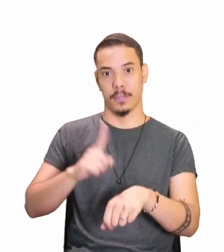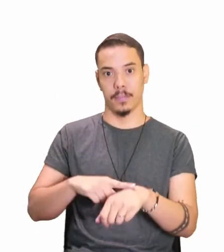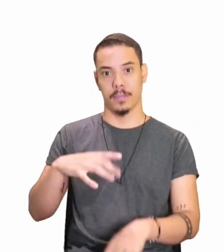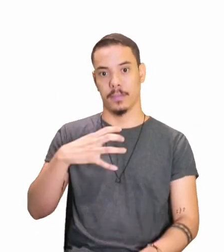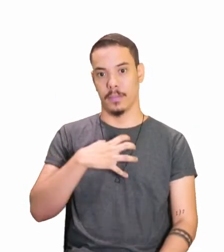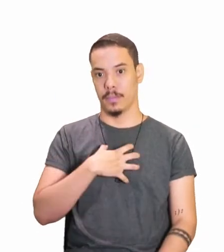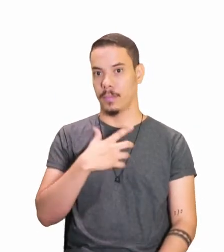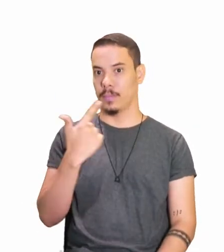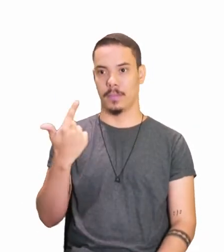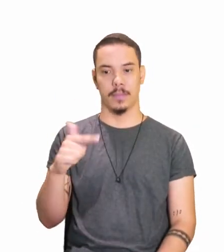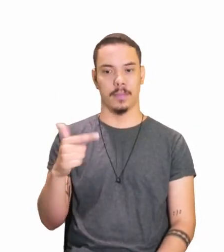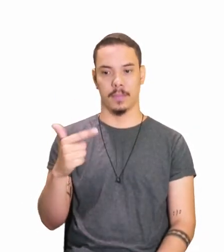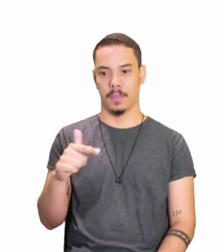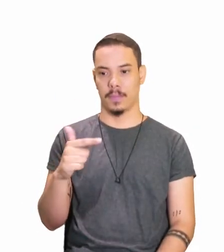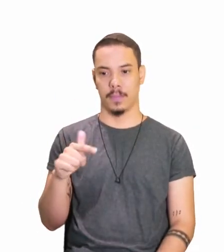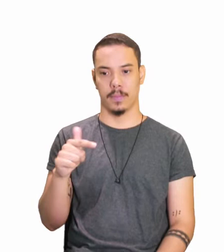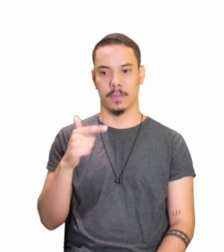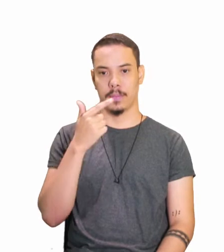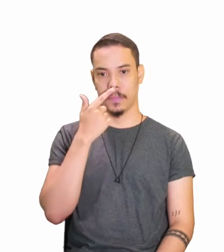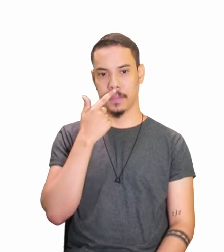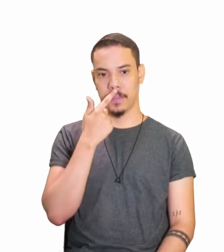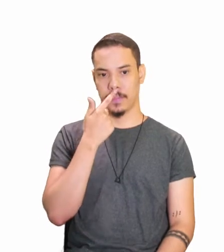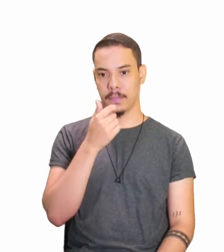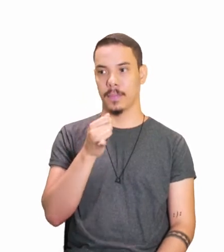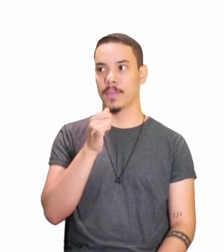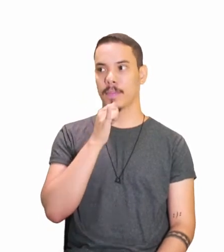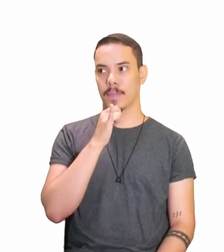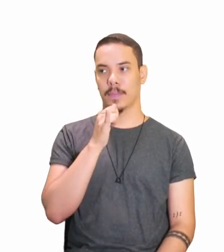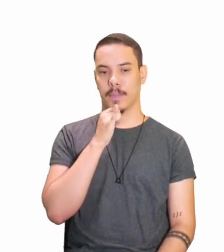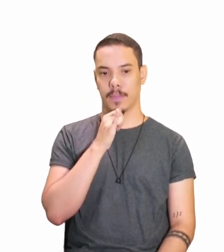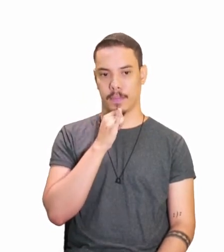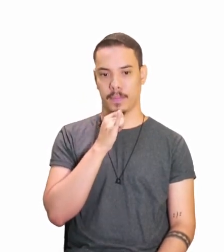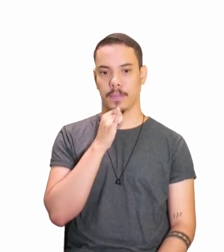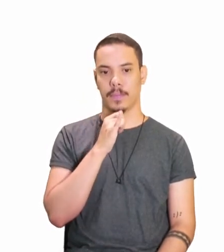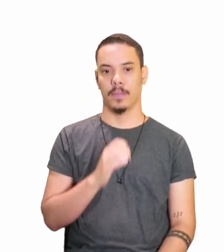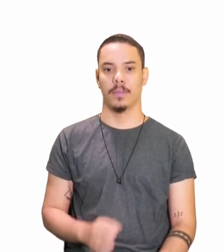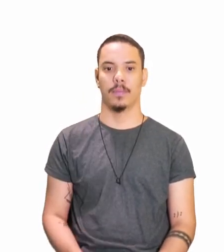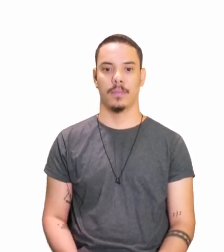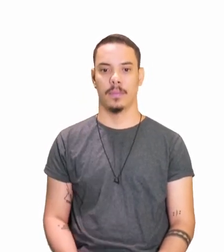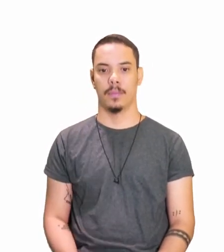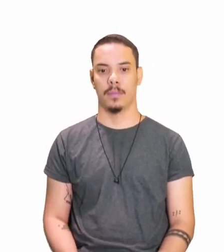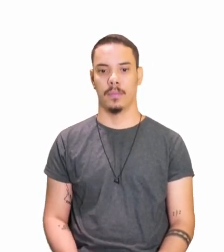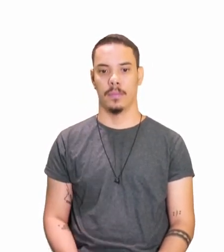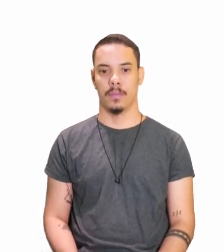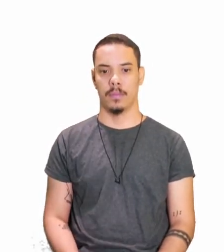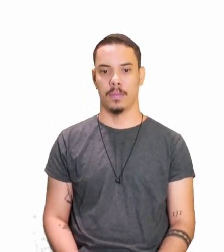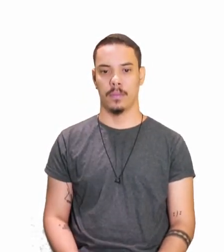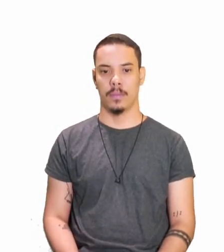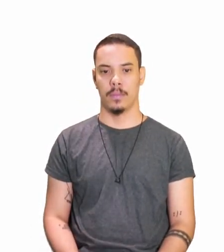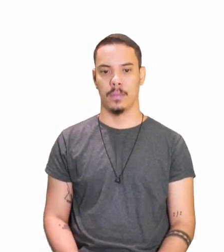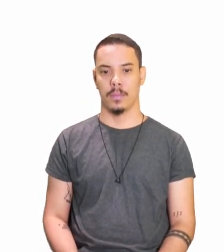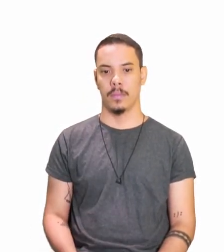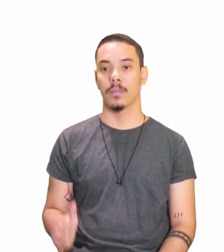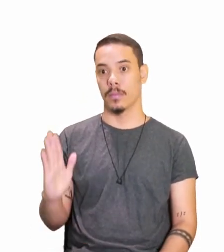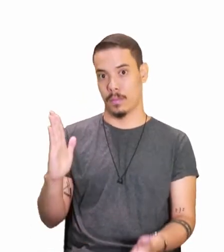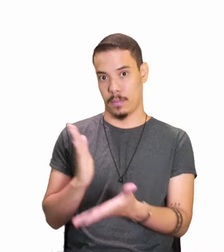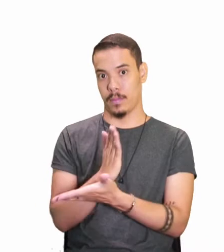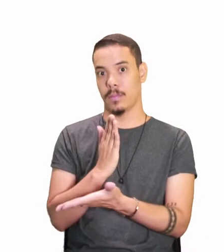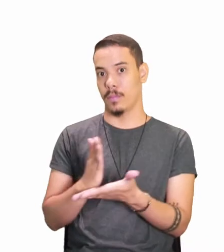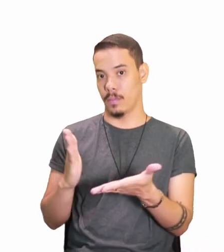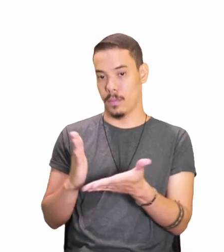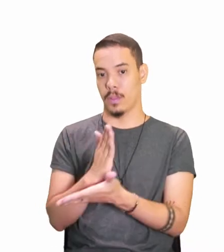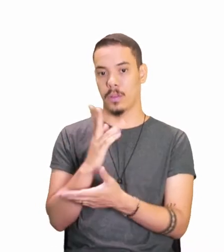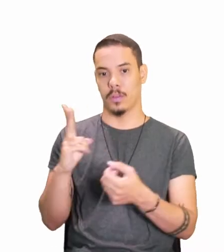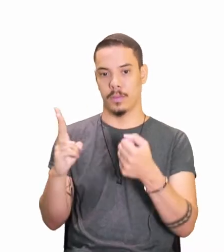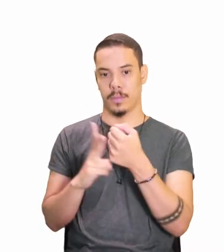ou pessoas, tá certo? Olha só, trouxe aqui pra vocês, toma nota, relaxar um